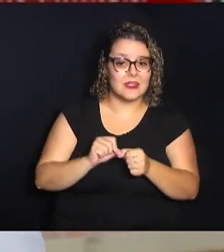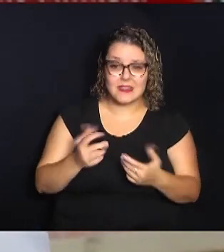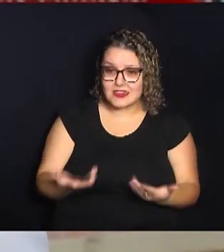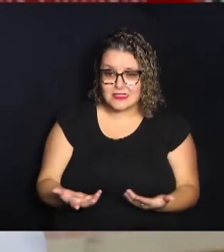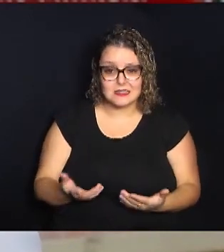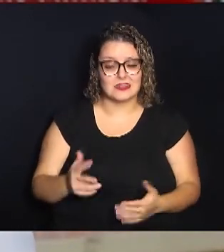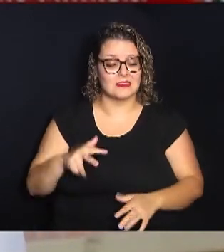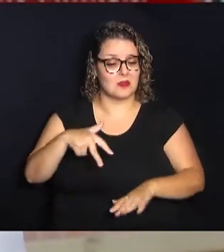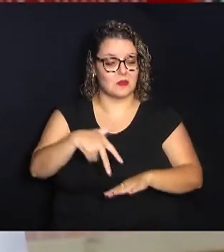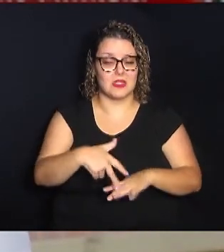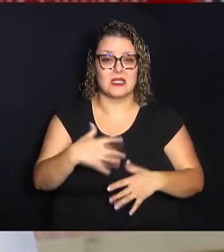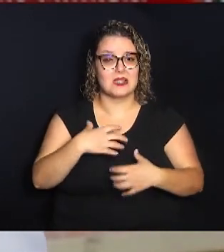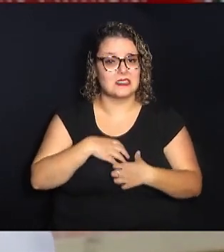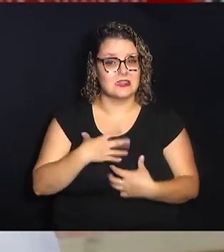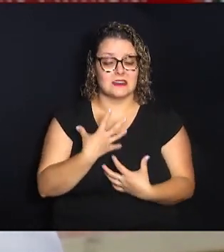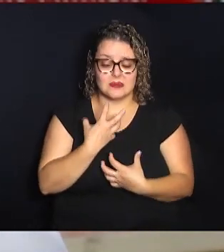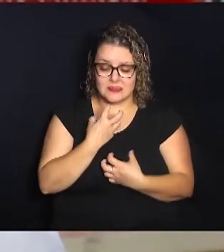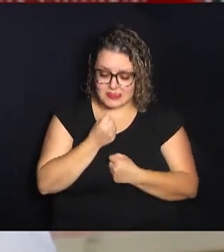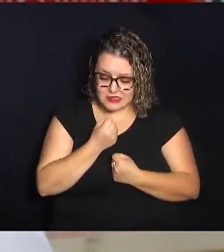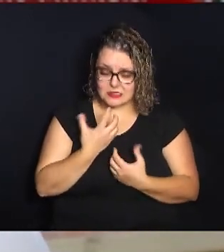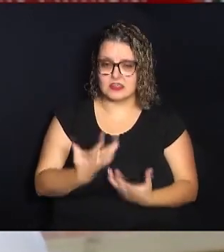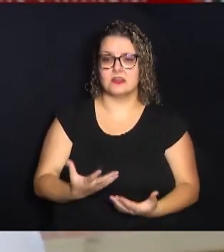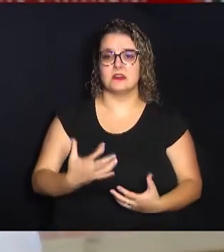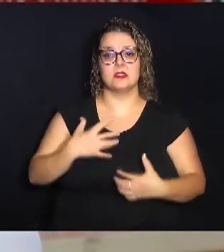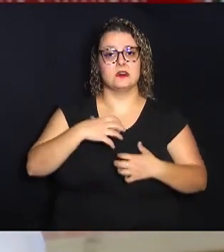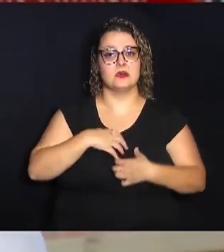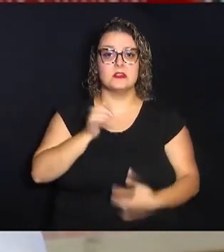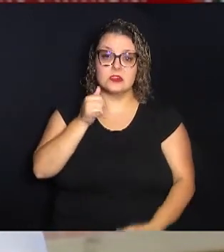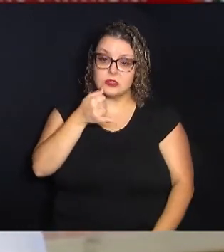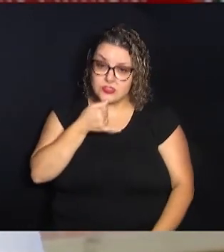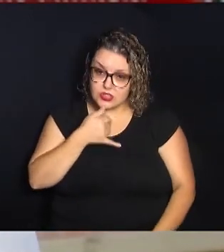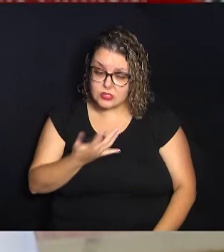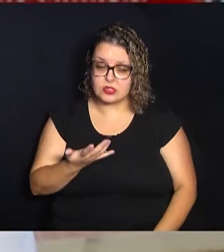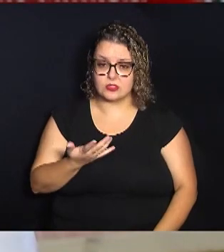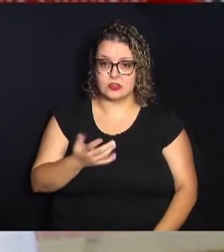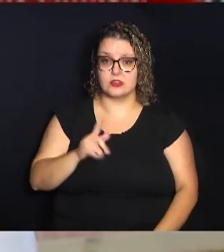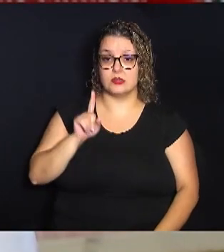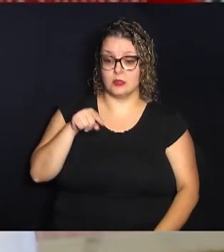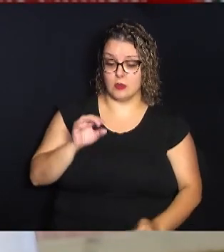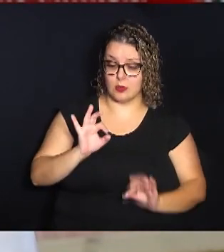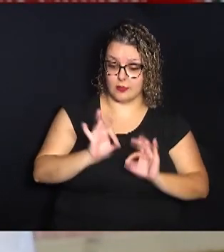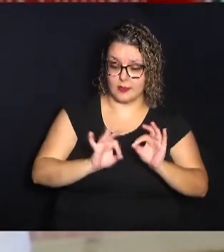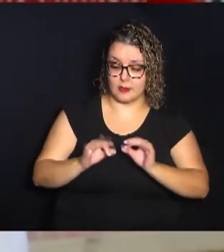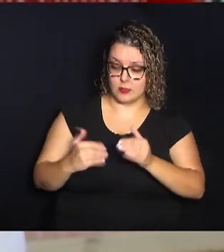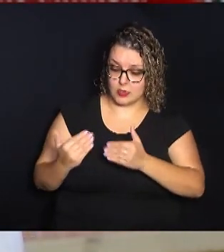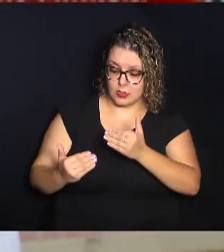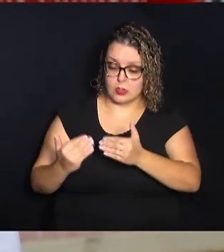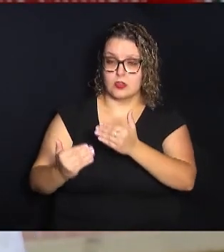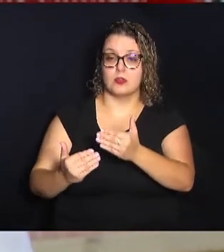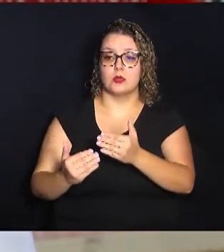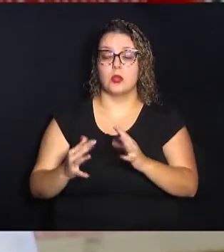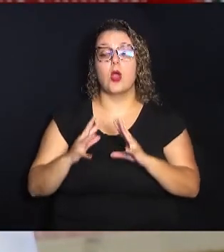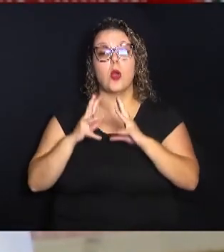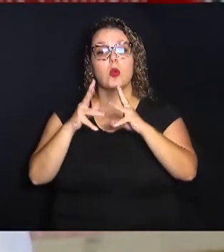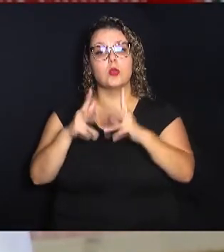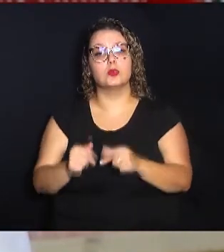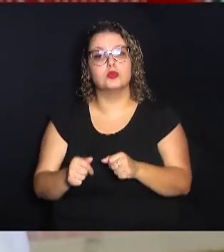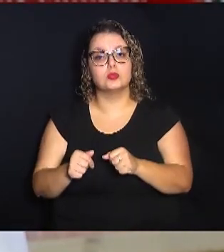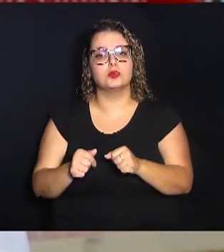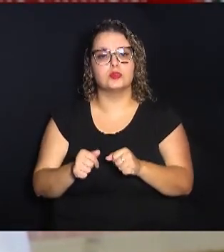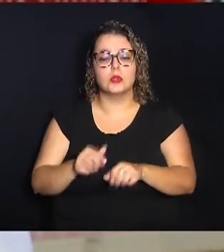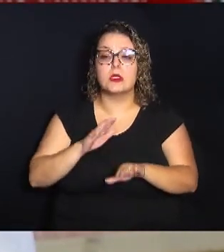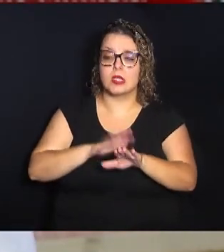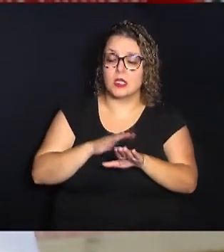criança a se sentir magoada, se sentir triste? Então, é um projeto que vem com toda essa gama de